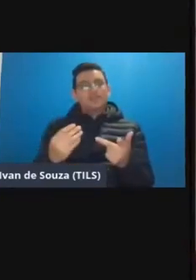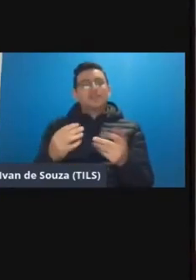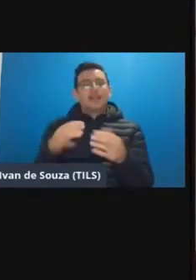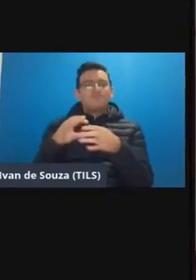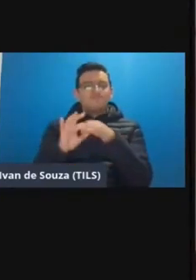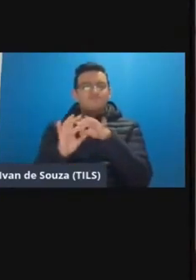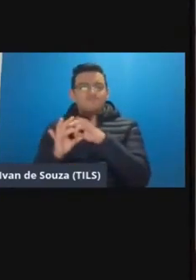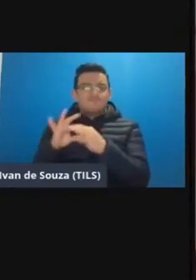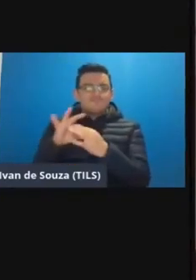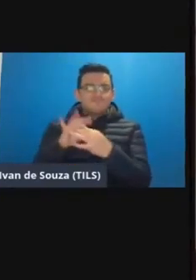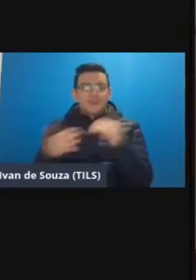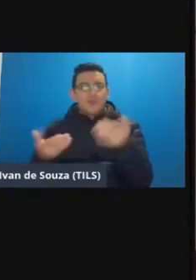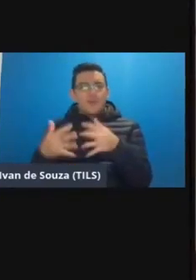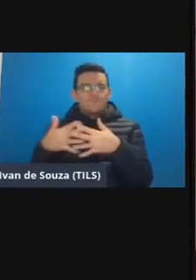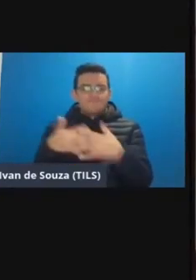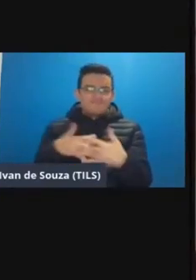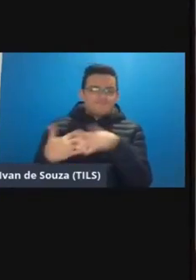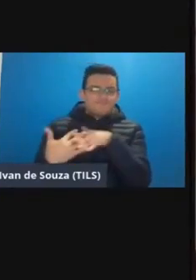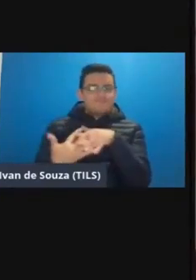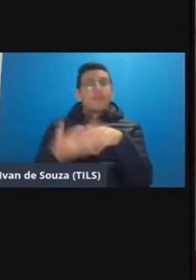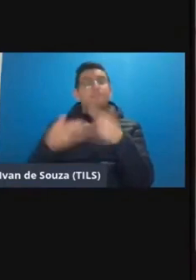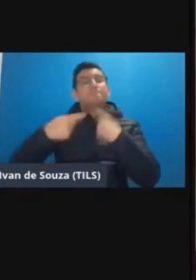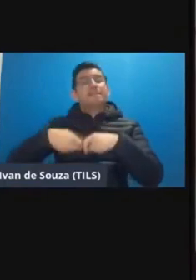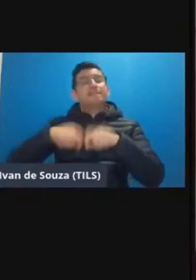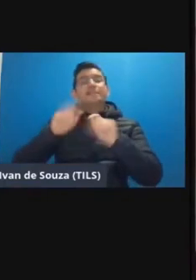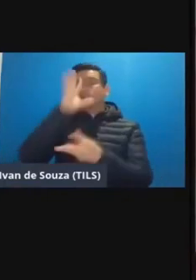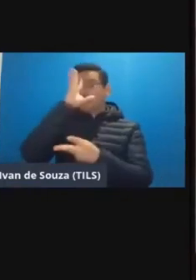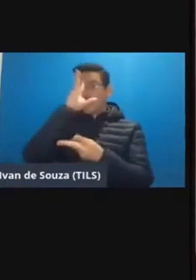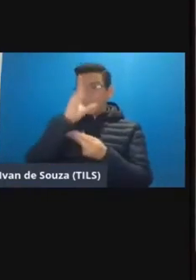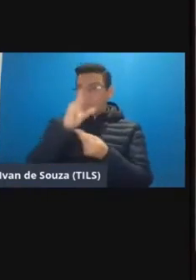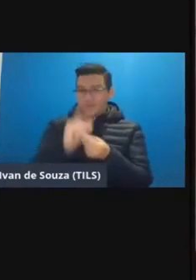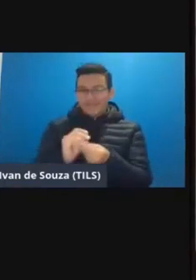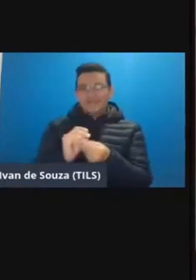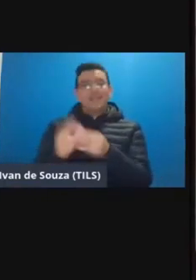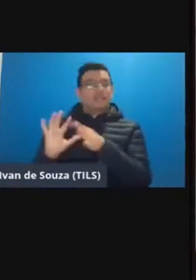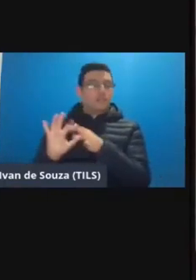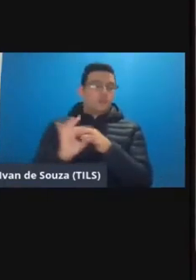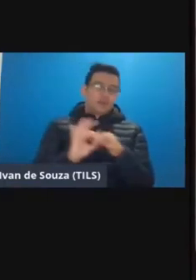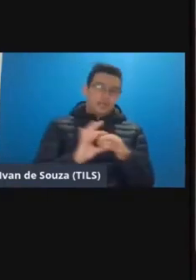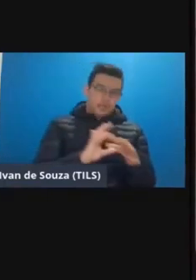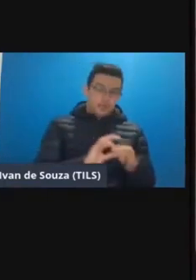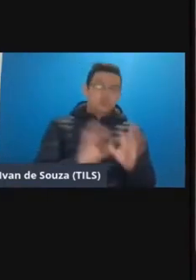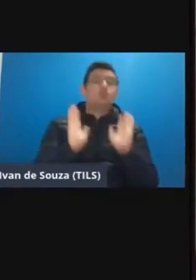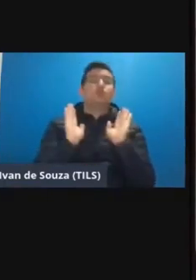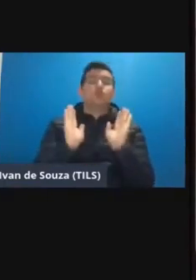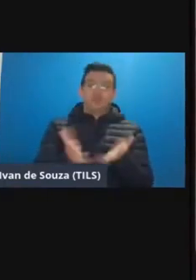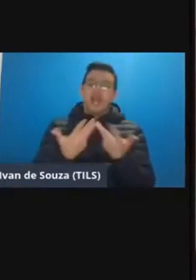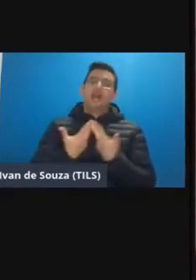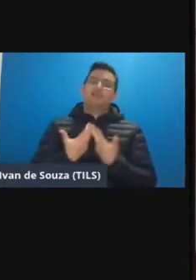imbricadas agora que a gente precisa compreender esse contexto então já vamos